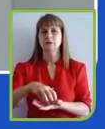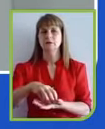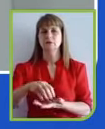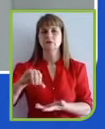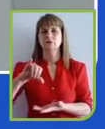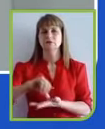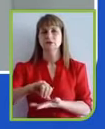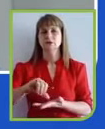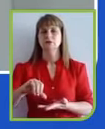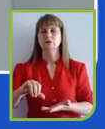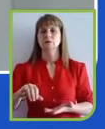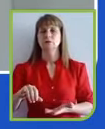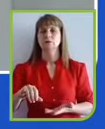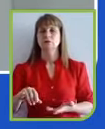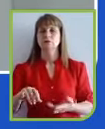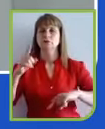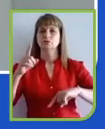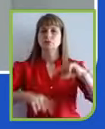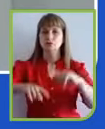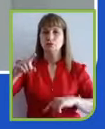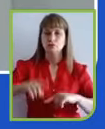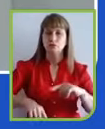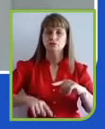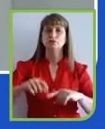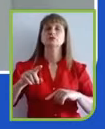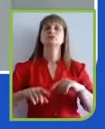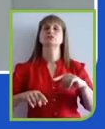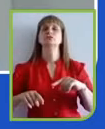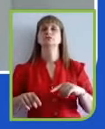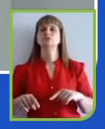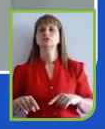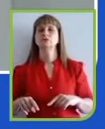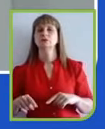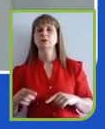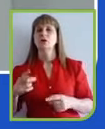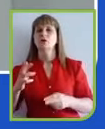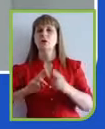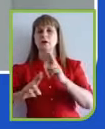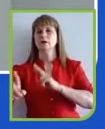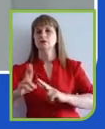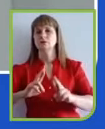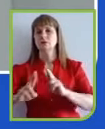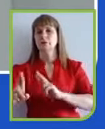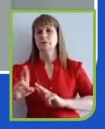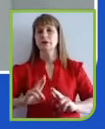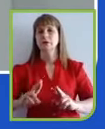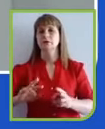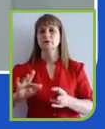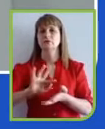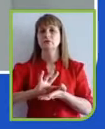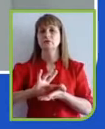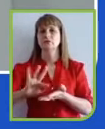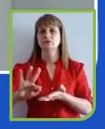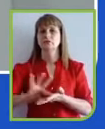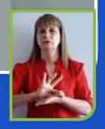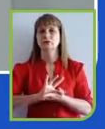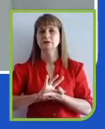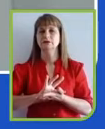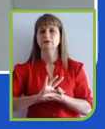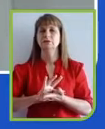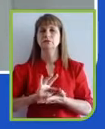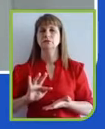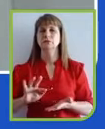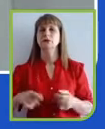a relação com os fornecedores, como o Carla colocou muito bem, tudo isso tem que estar alinhado a essa lógica da solução.